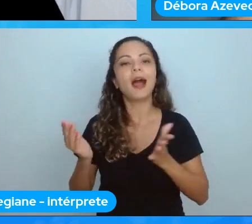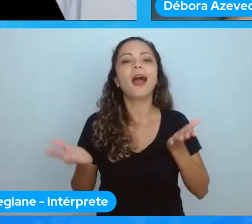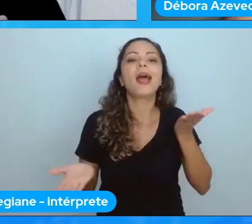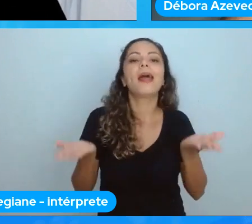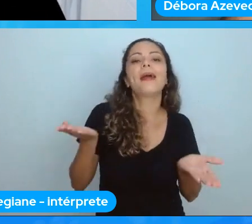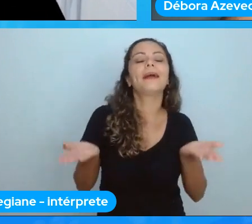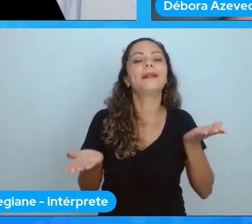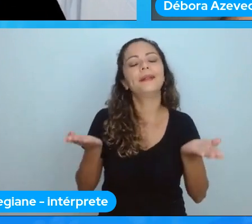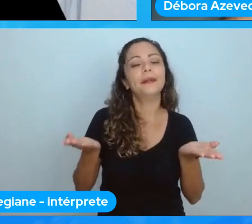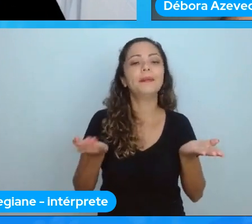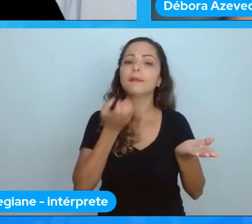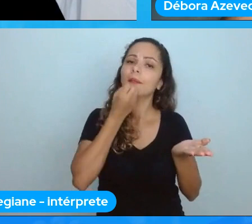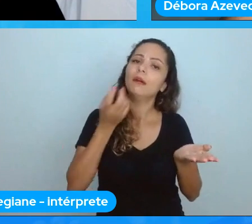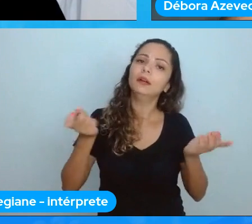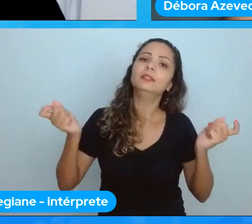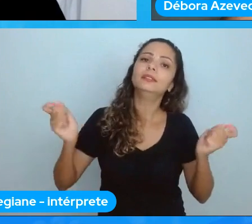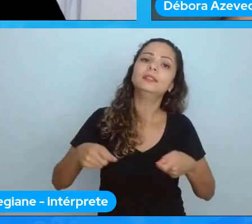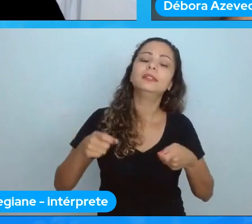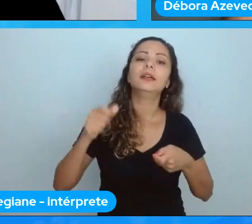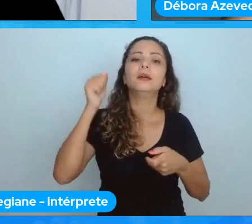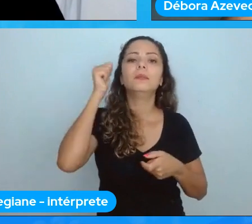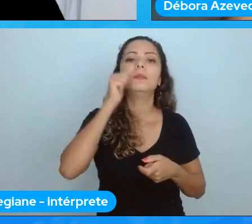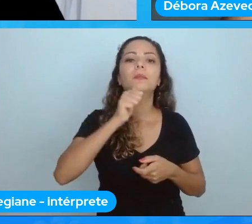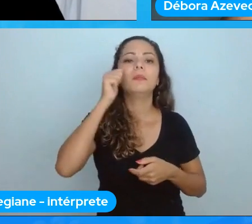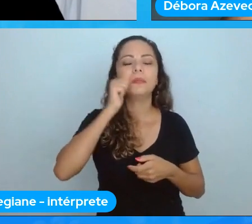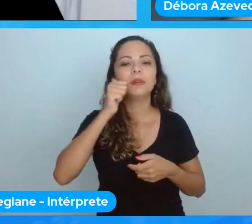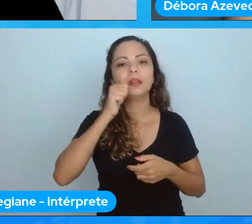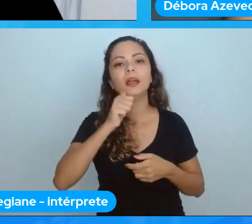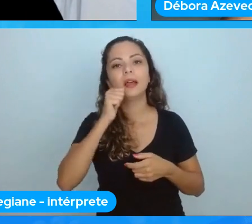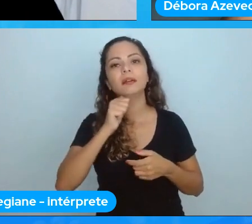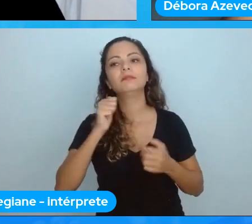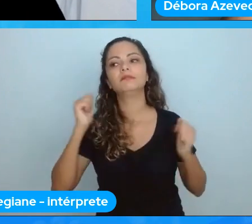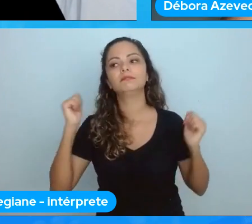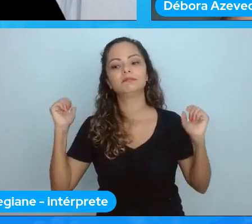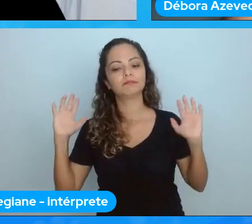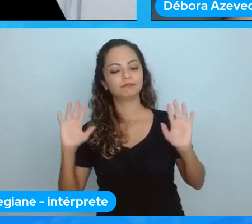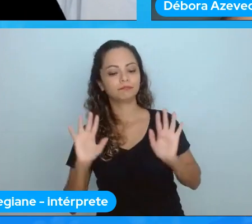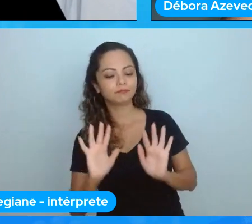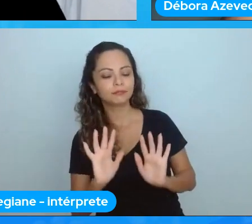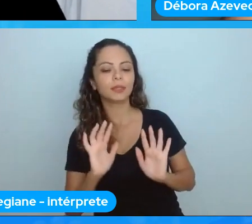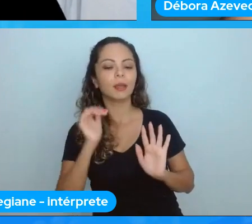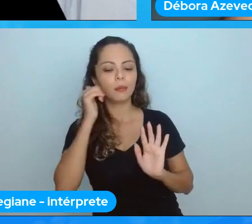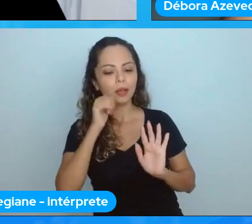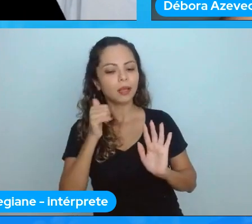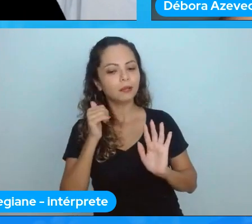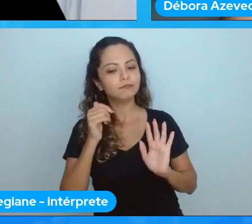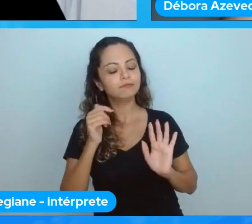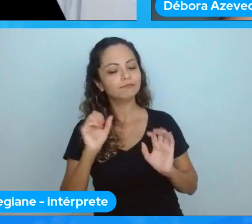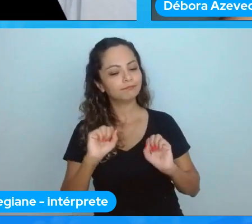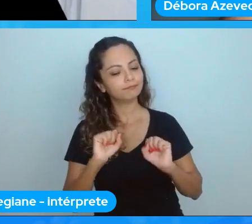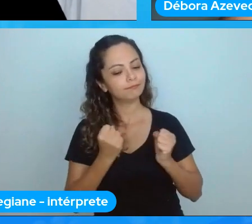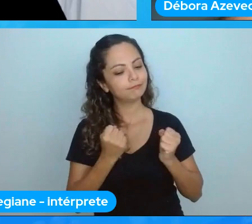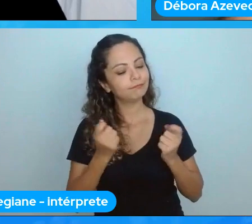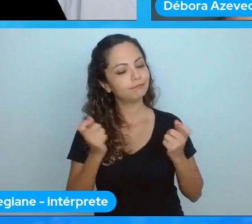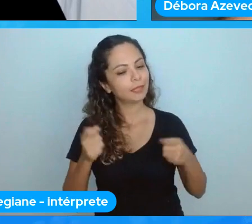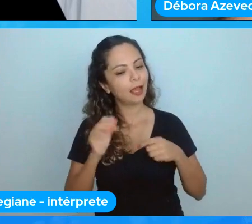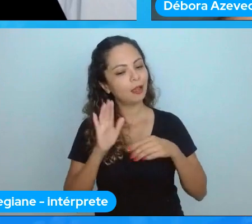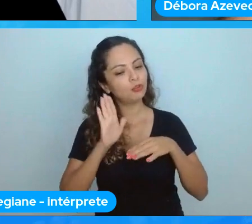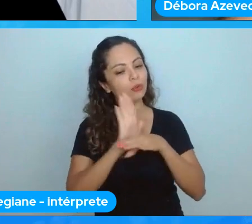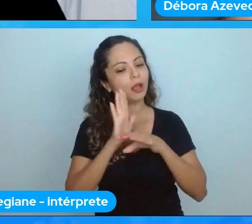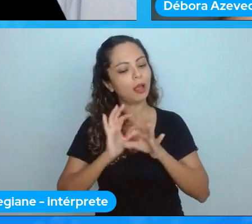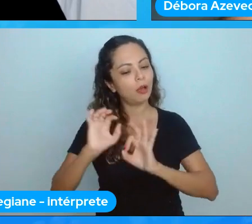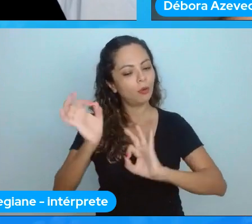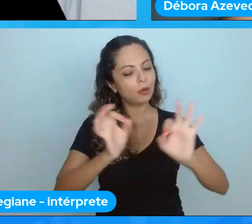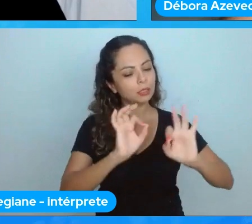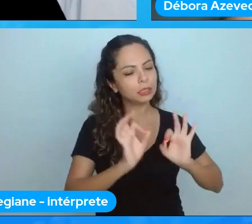a trazer mais mulheres pra serem as organizadoras do evento pra que elas sintam tão bem o quanto é complexo organizar porque a gente dá